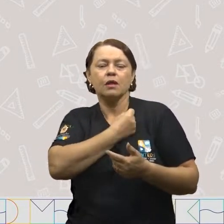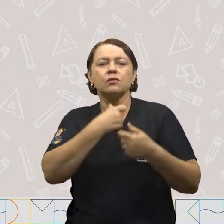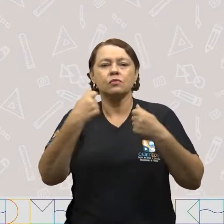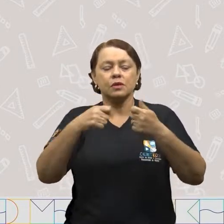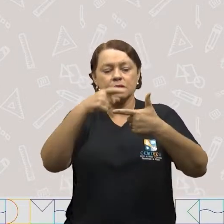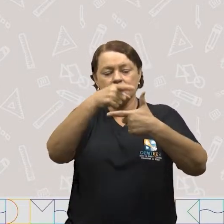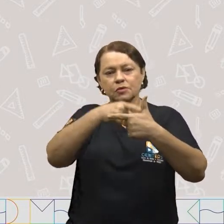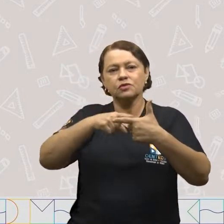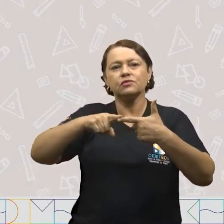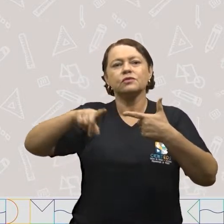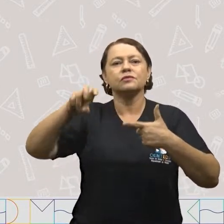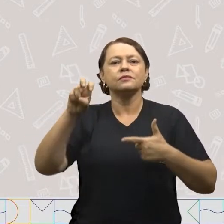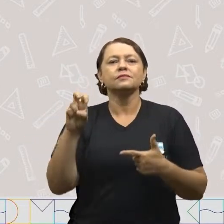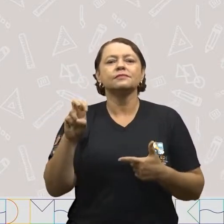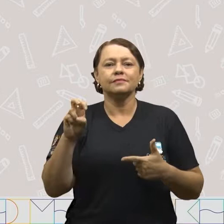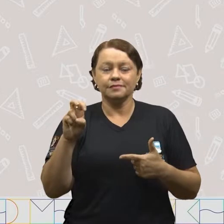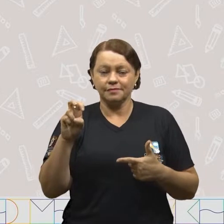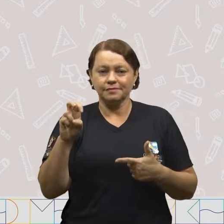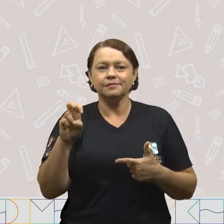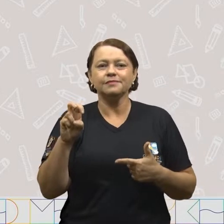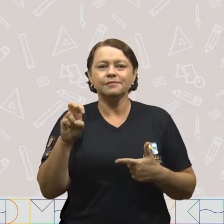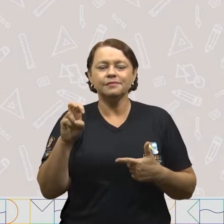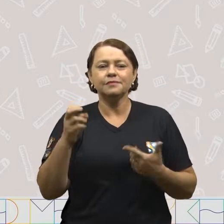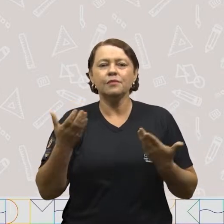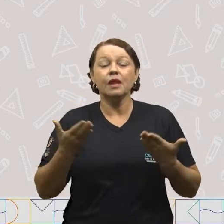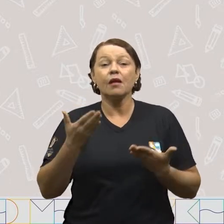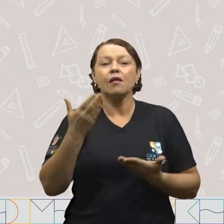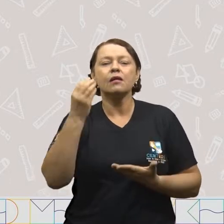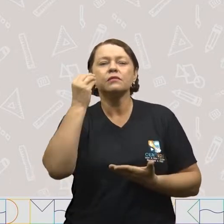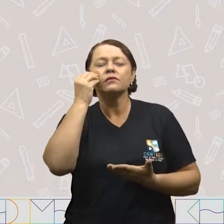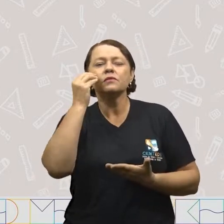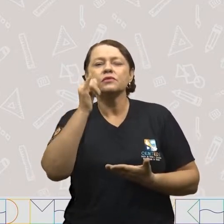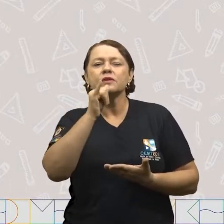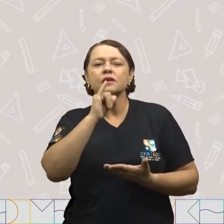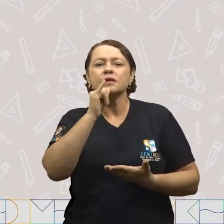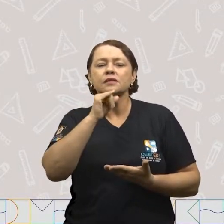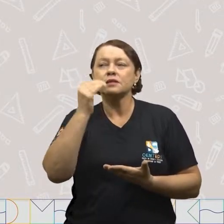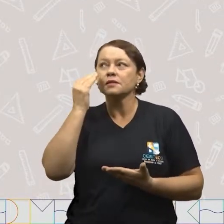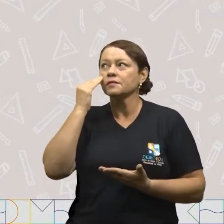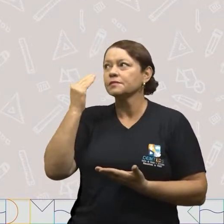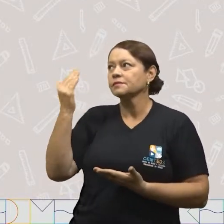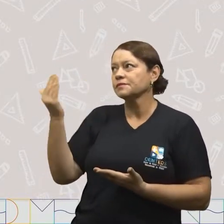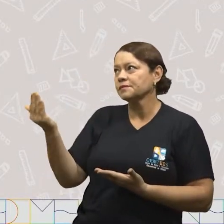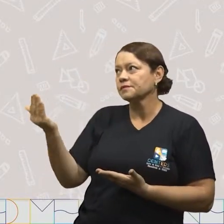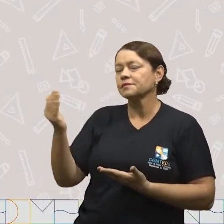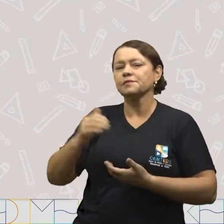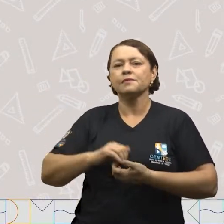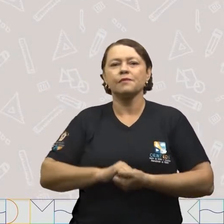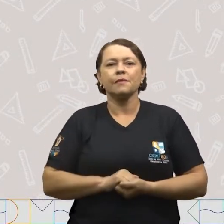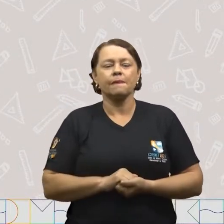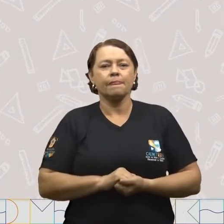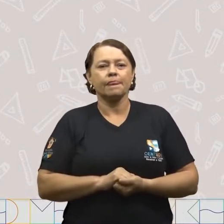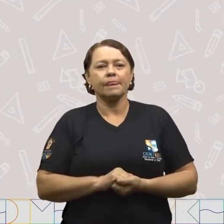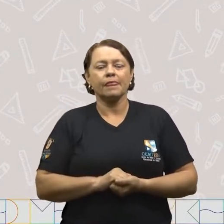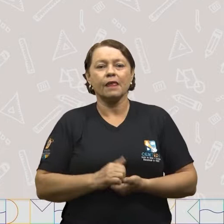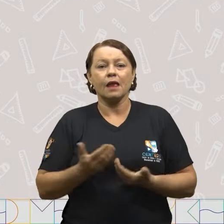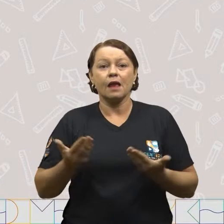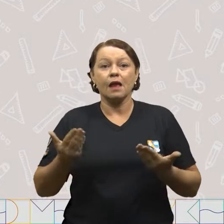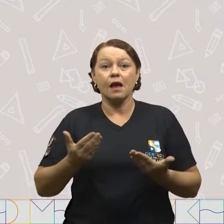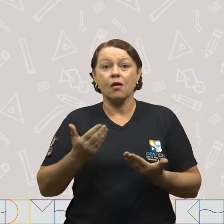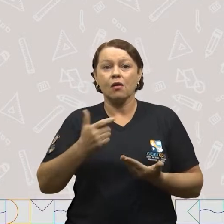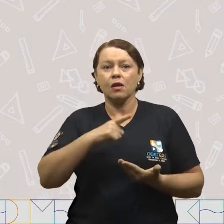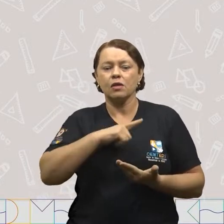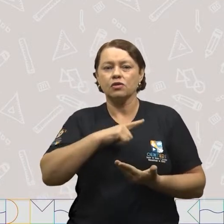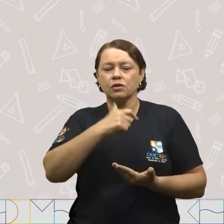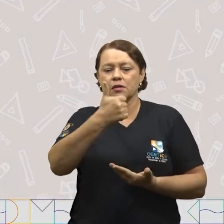-lo por cinco. Agora, vamos ver uns exemplos. Vamos ver aqui a quinta parte de